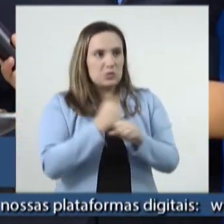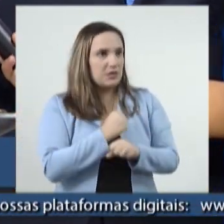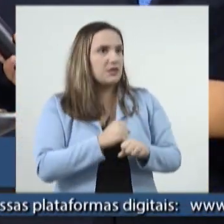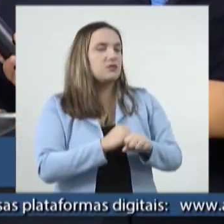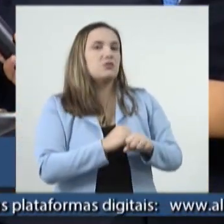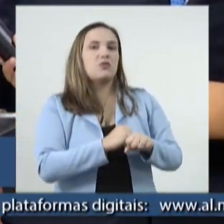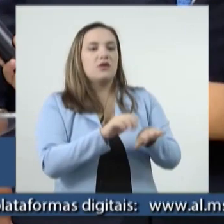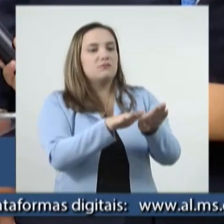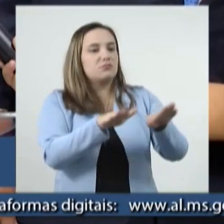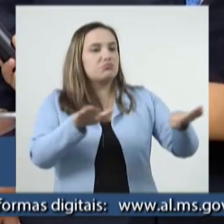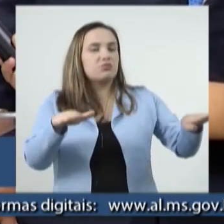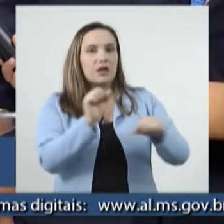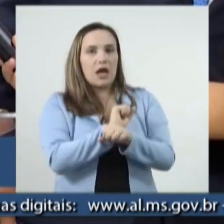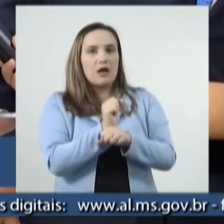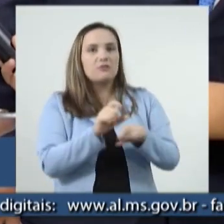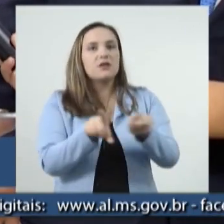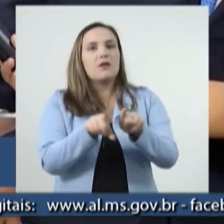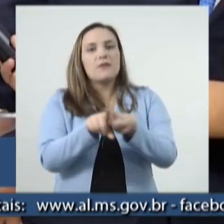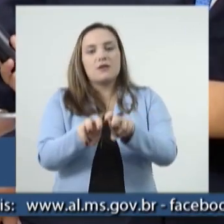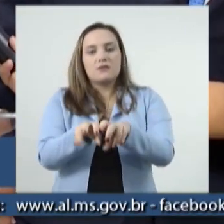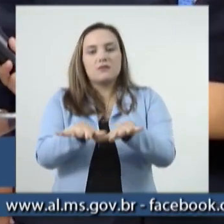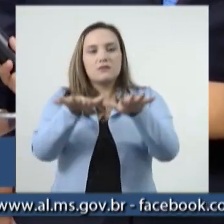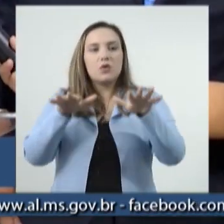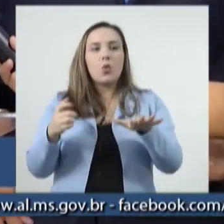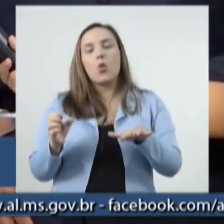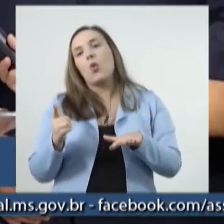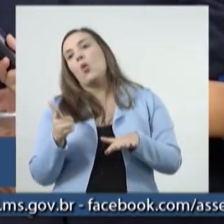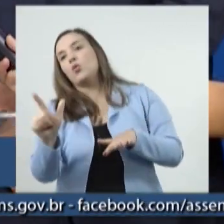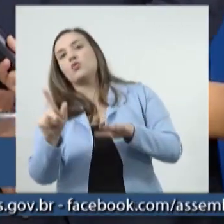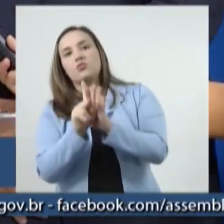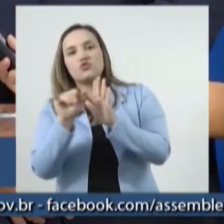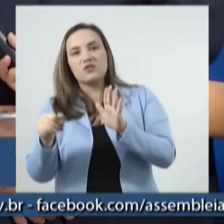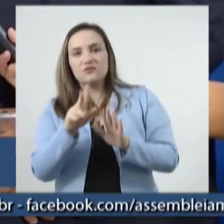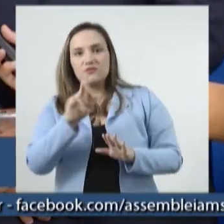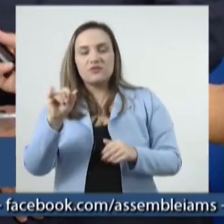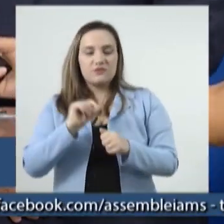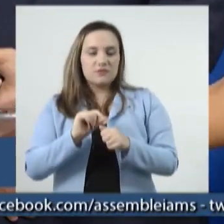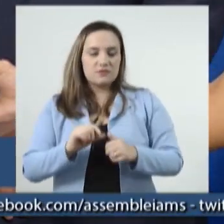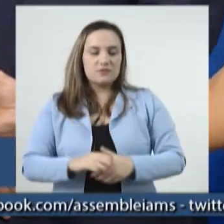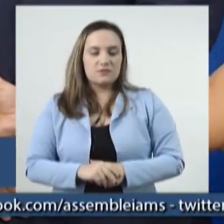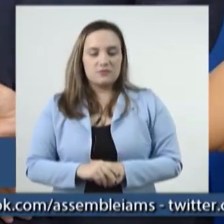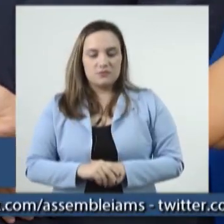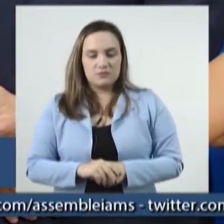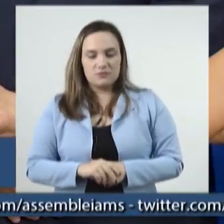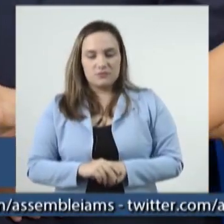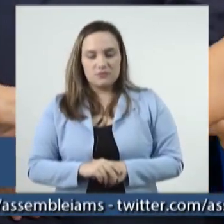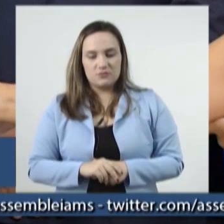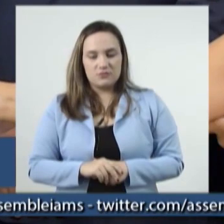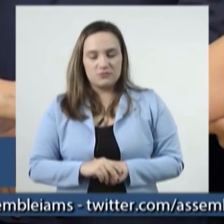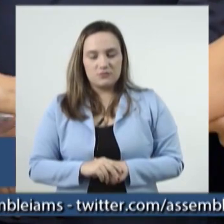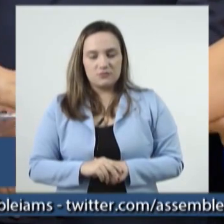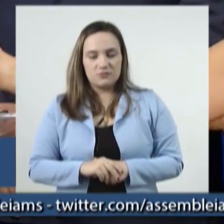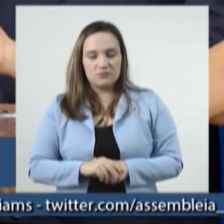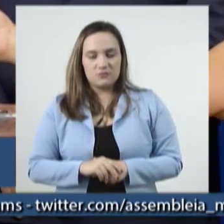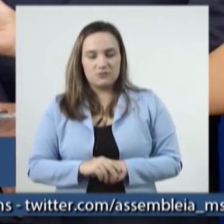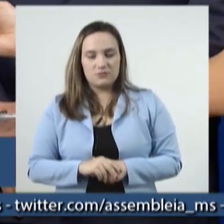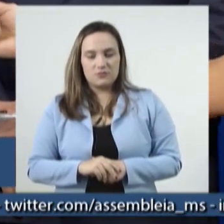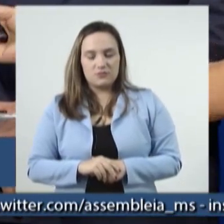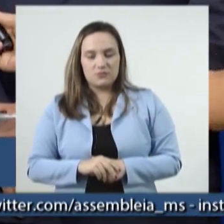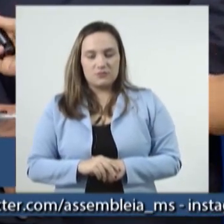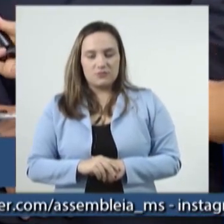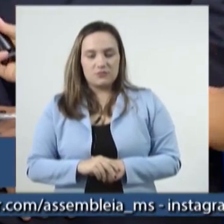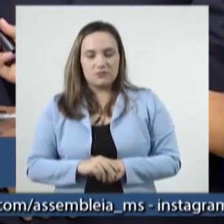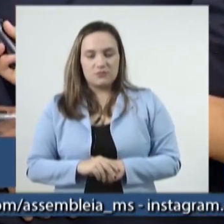estacionamento, do plenário ou de outros projetos que a gente venha desenvolver. Quais são as principais pautas? Quando será desenvolvido a